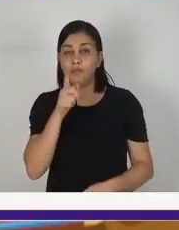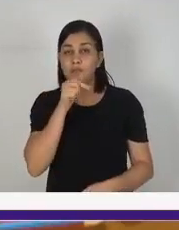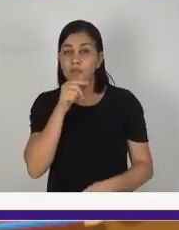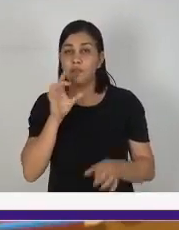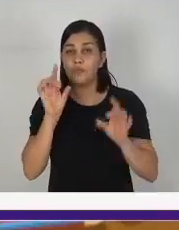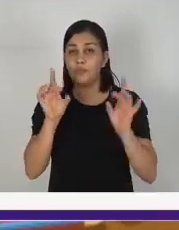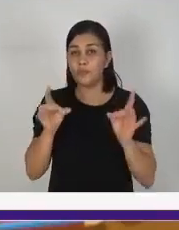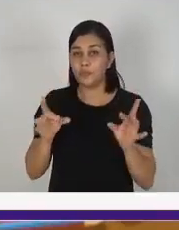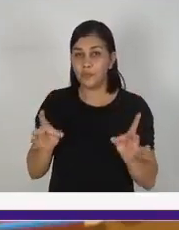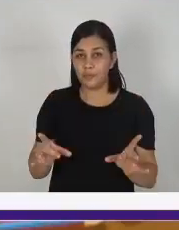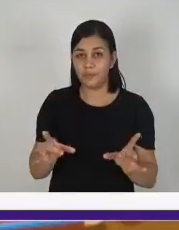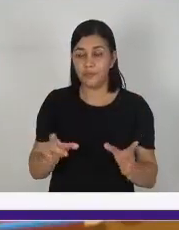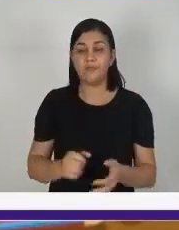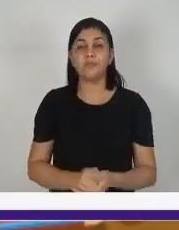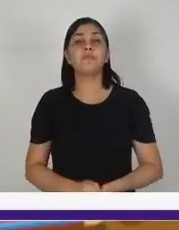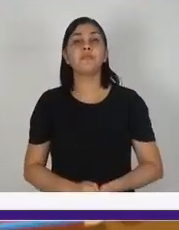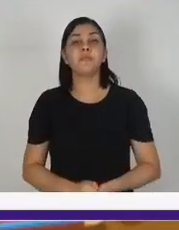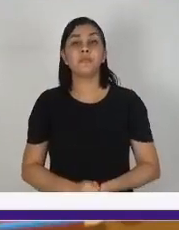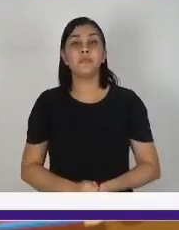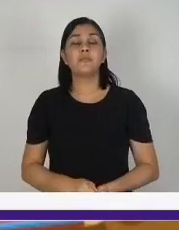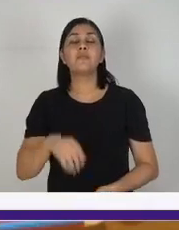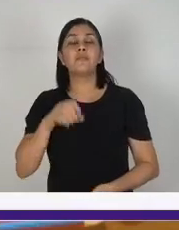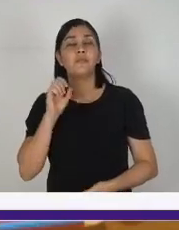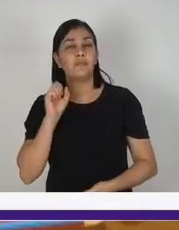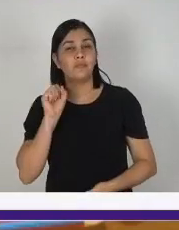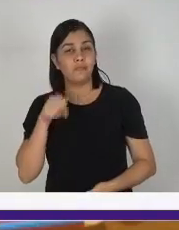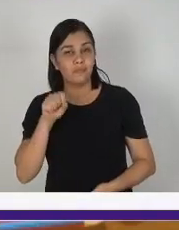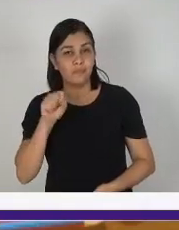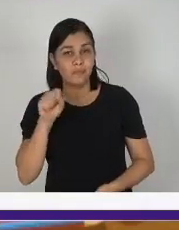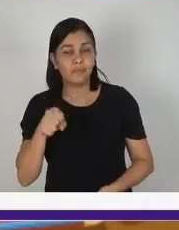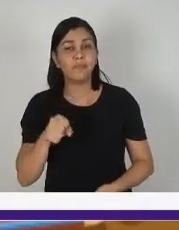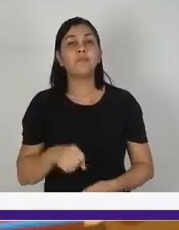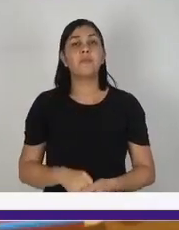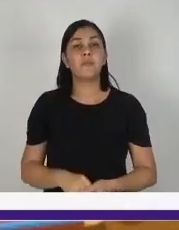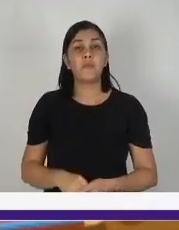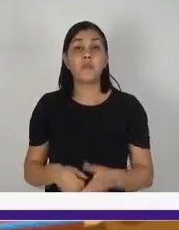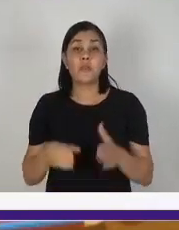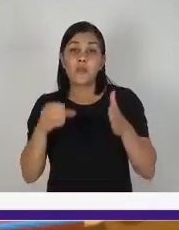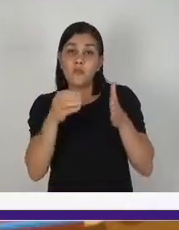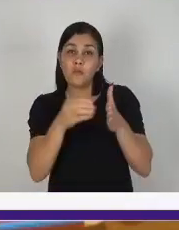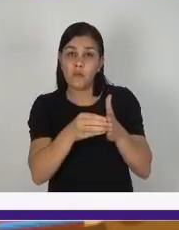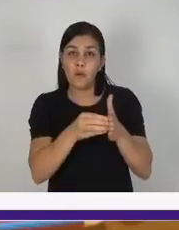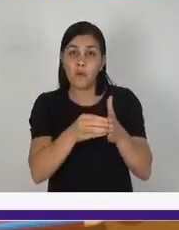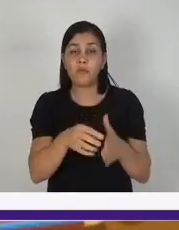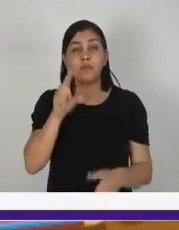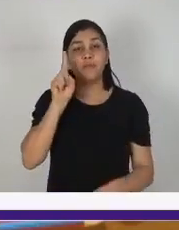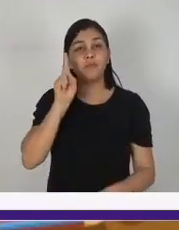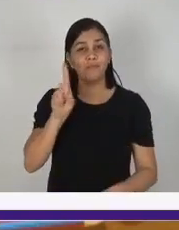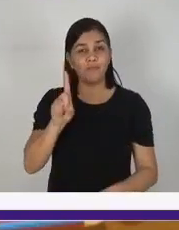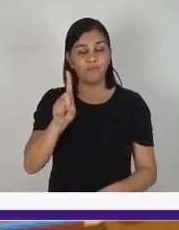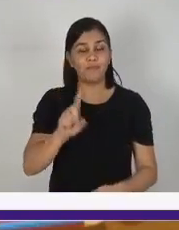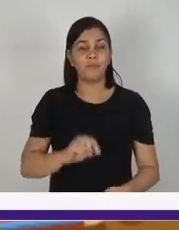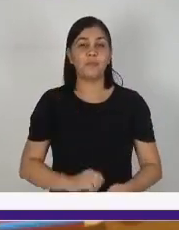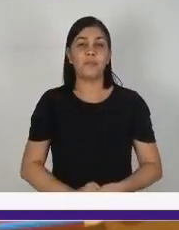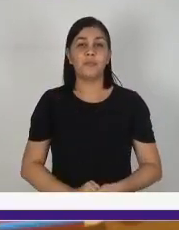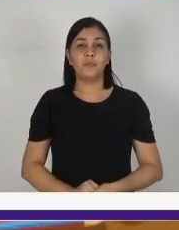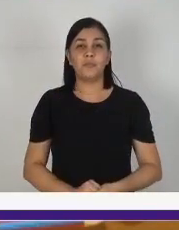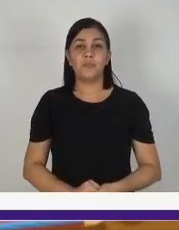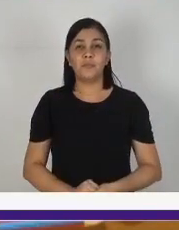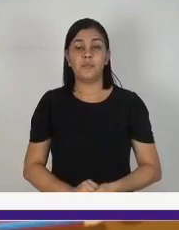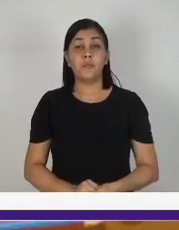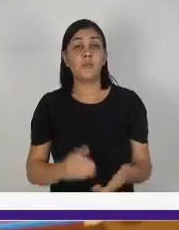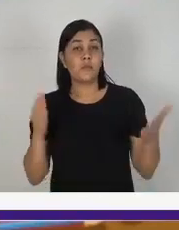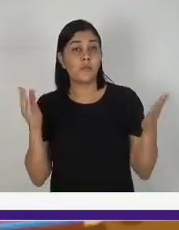Isso mesmo, no copo menor, no copo 1. Isso aí. Agora,